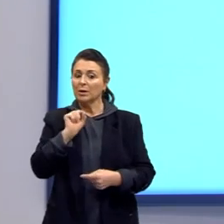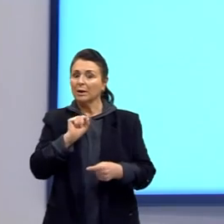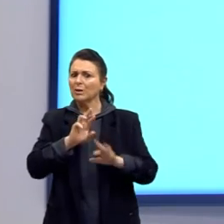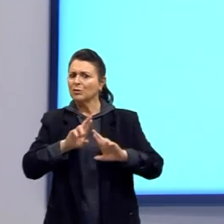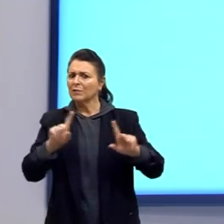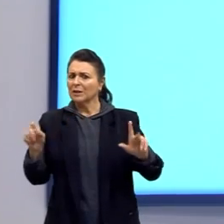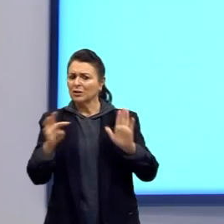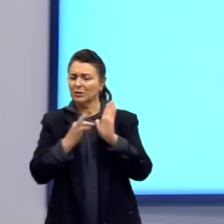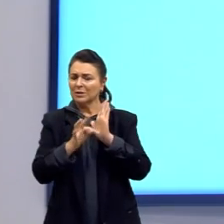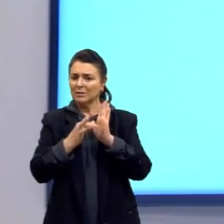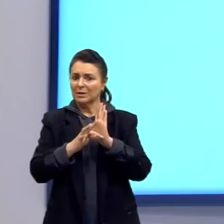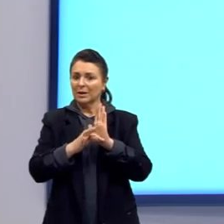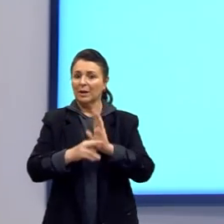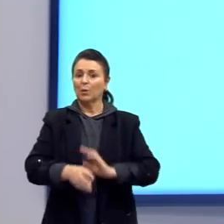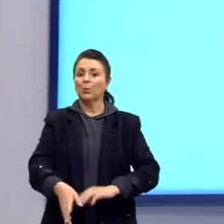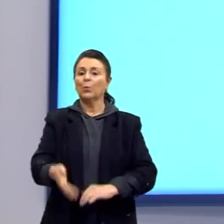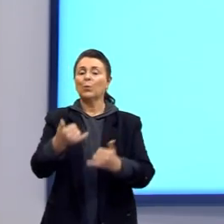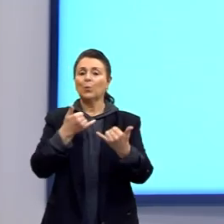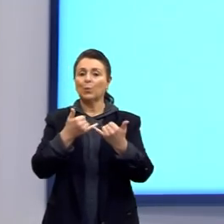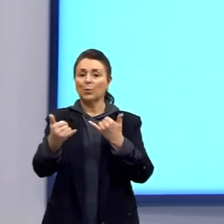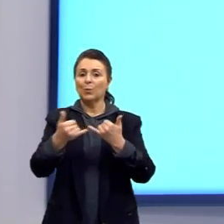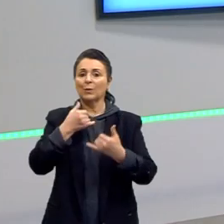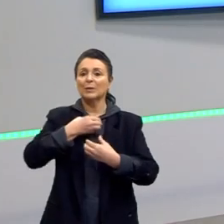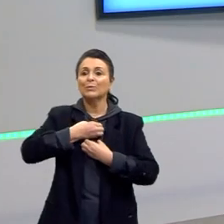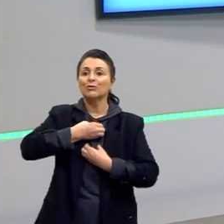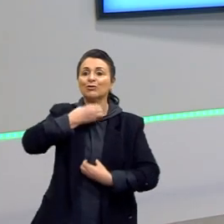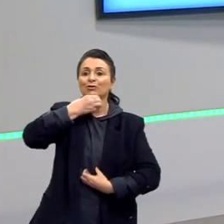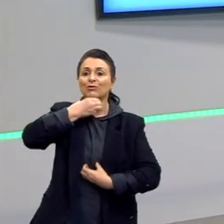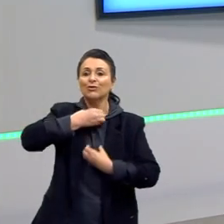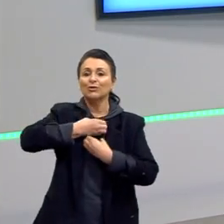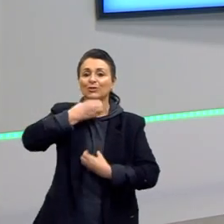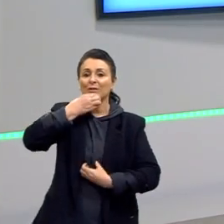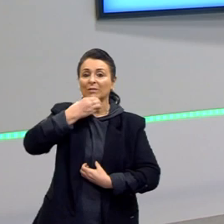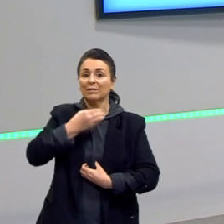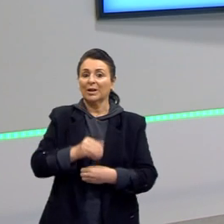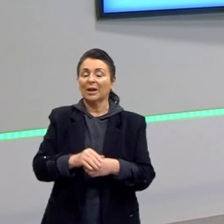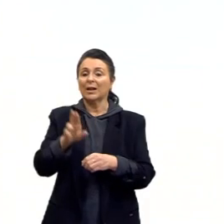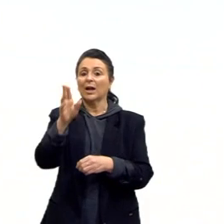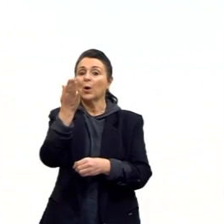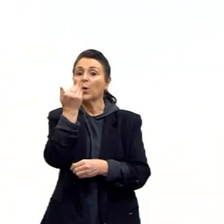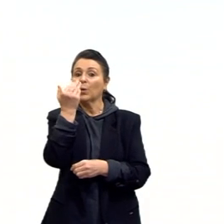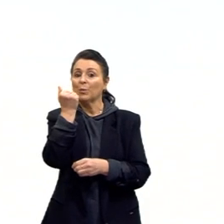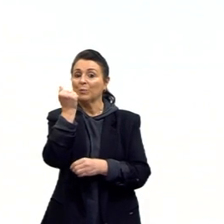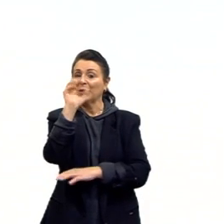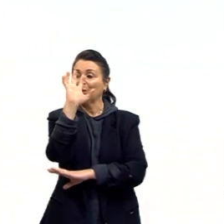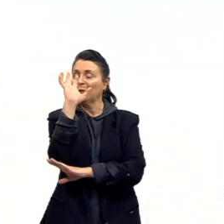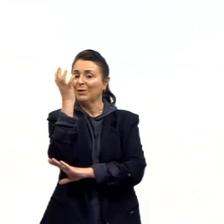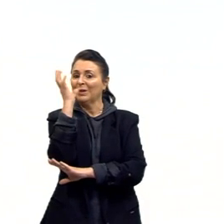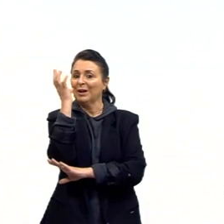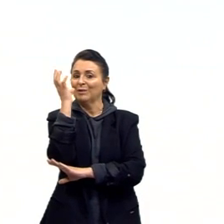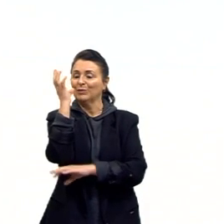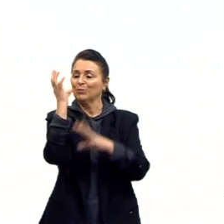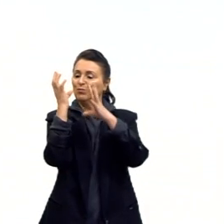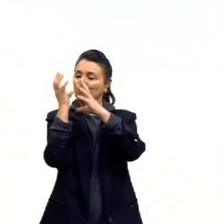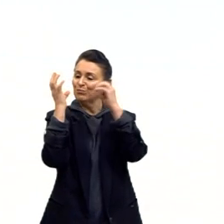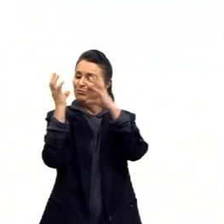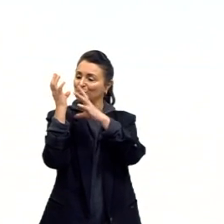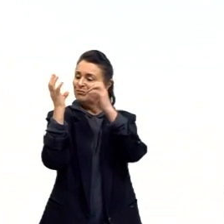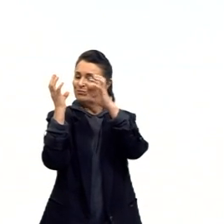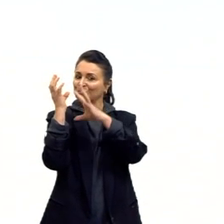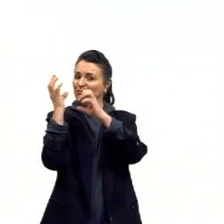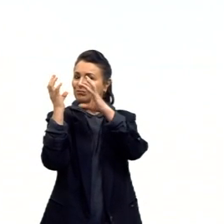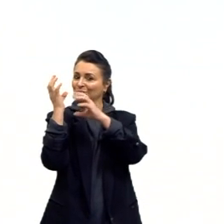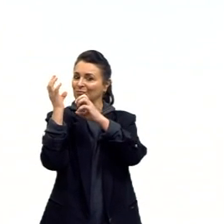das girafas se alimentando ali de uma árvore. Então, nesse primeiro caso aqui, o que